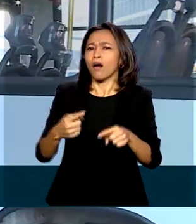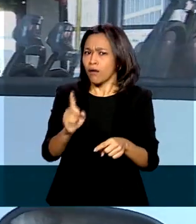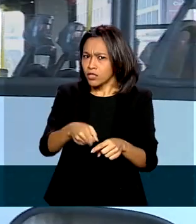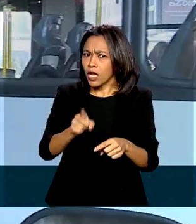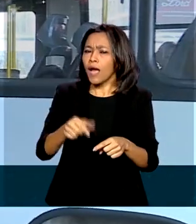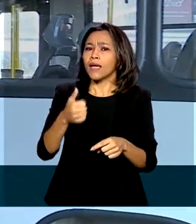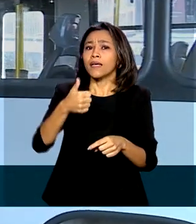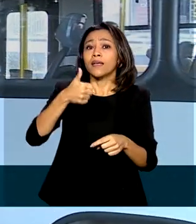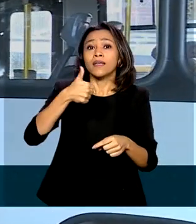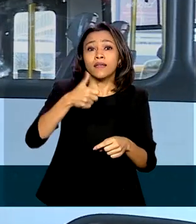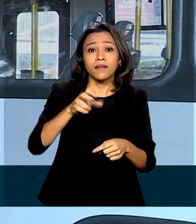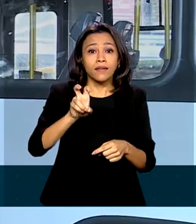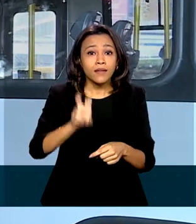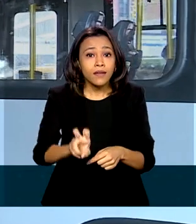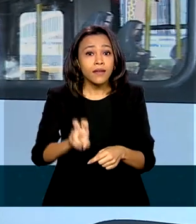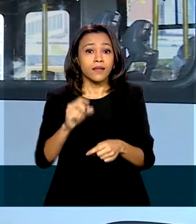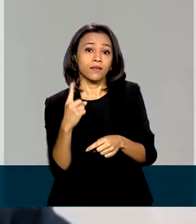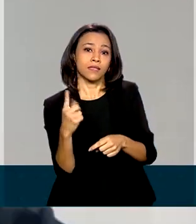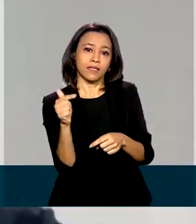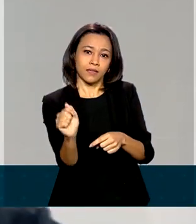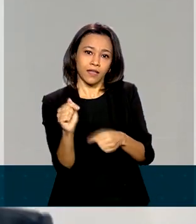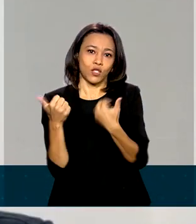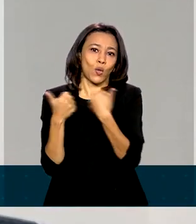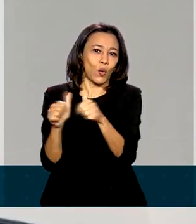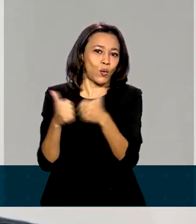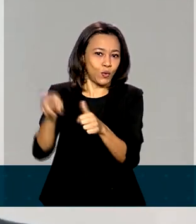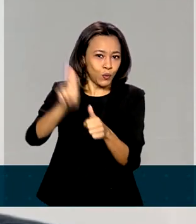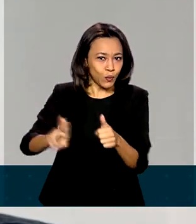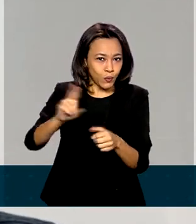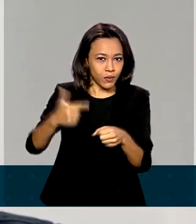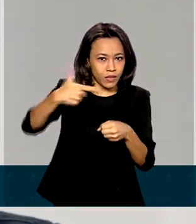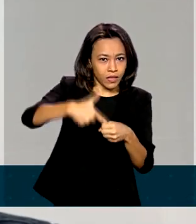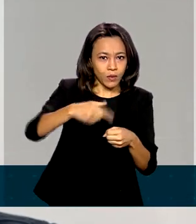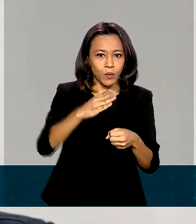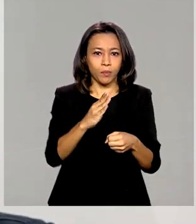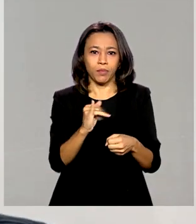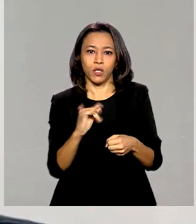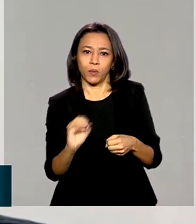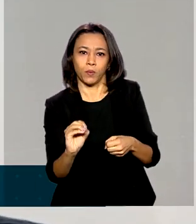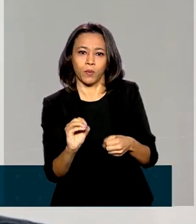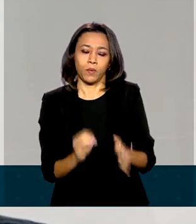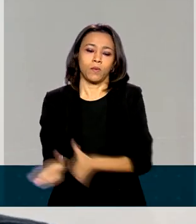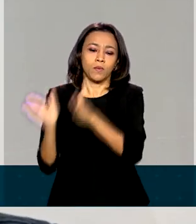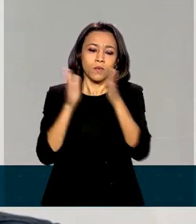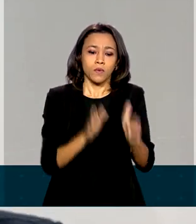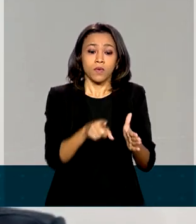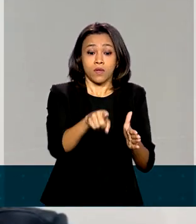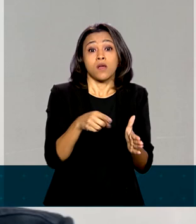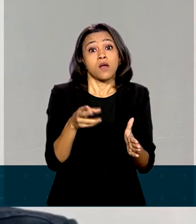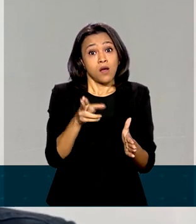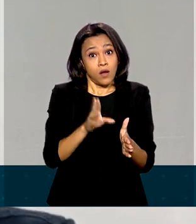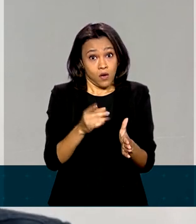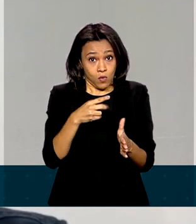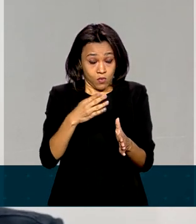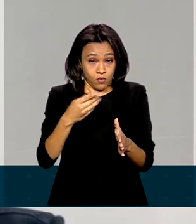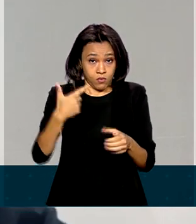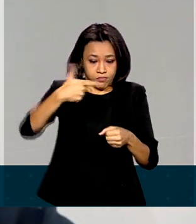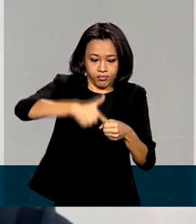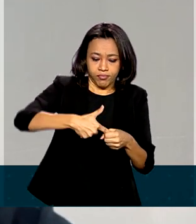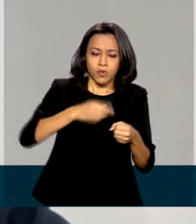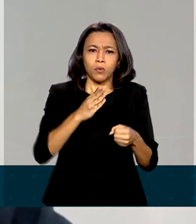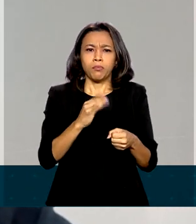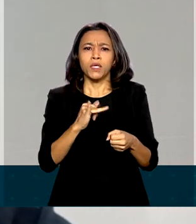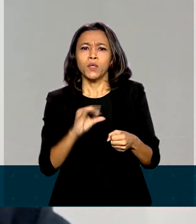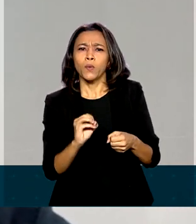517 ônibus da frota. O uso do biodiesel favorece o aumento da vida útil dos componentes internos do